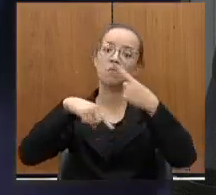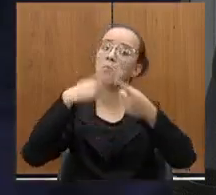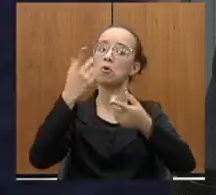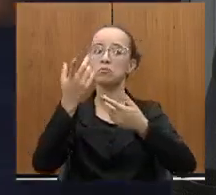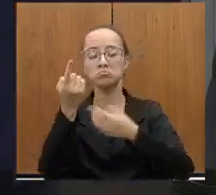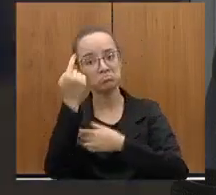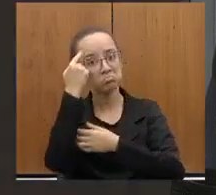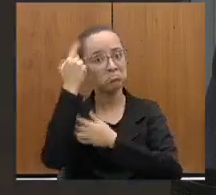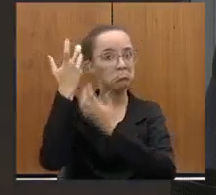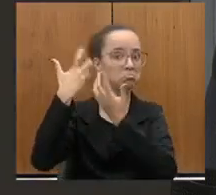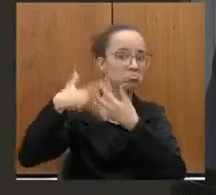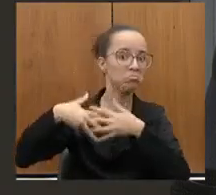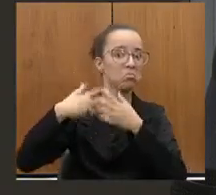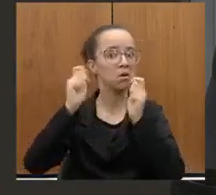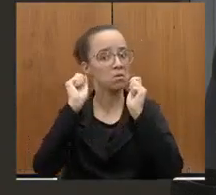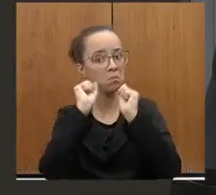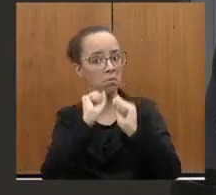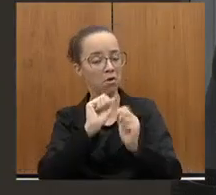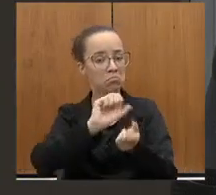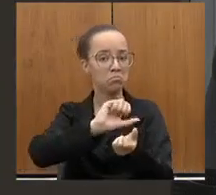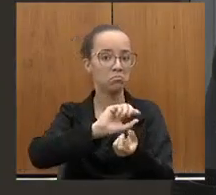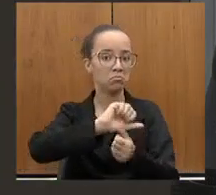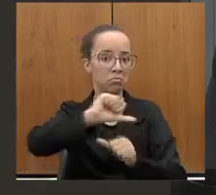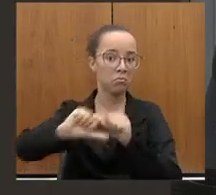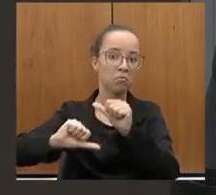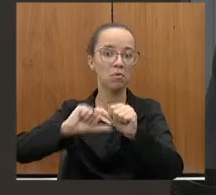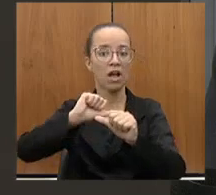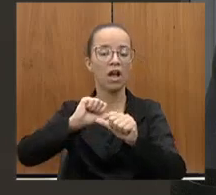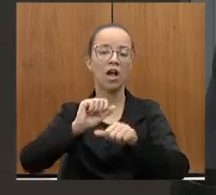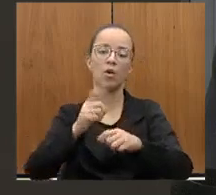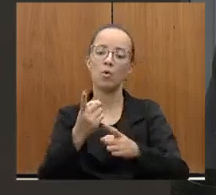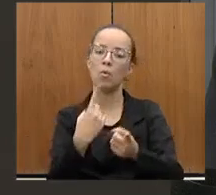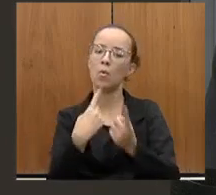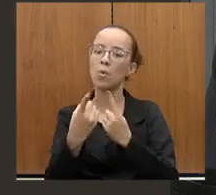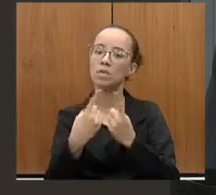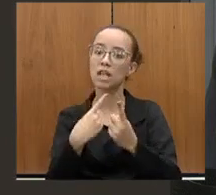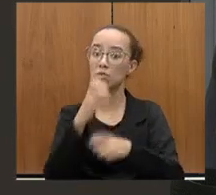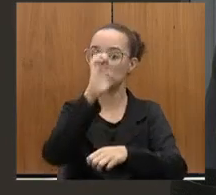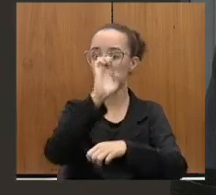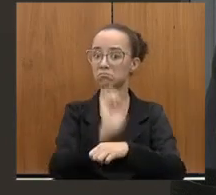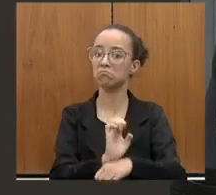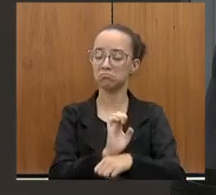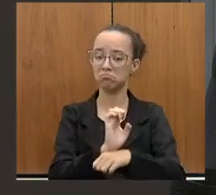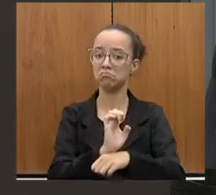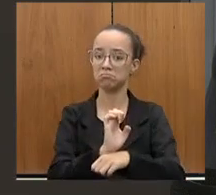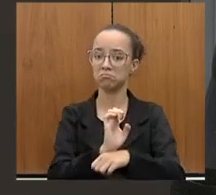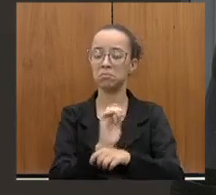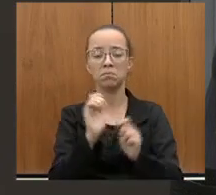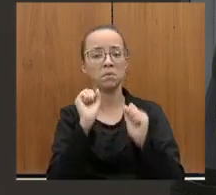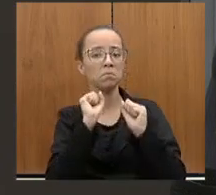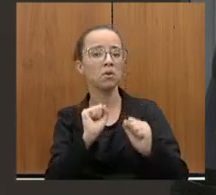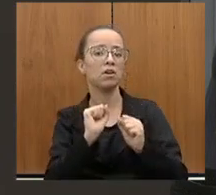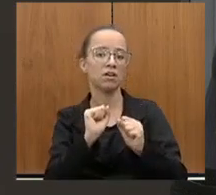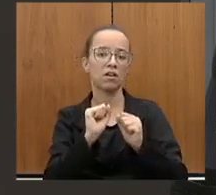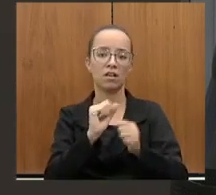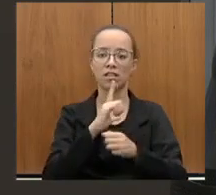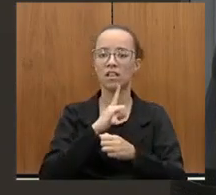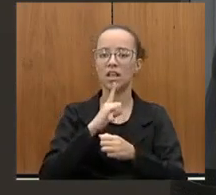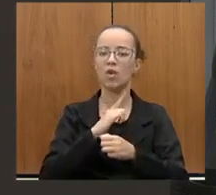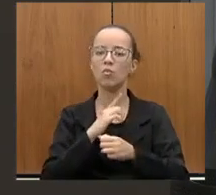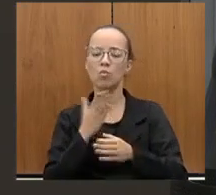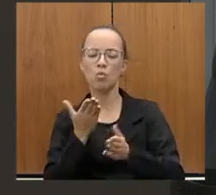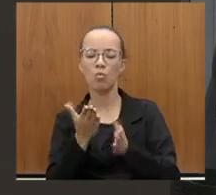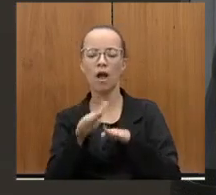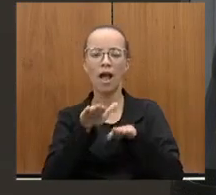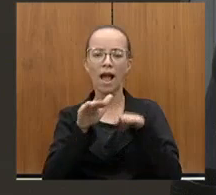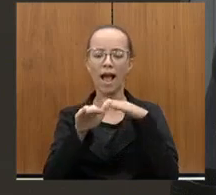sabe, poderá ser transformada em uma estrada estadual para poder ter esse acesso